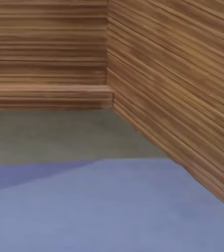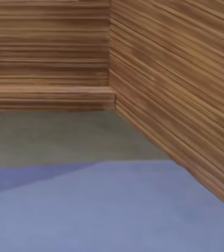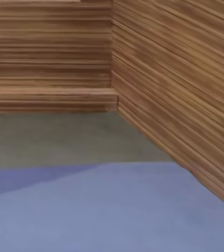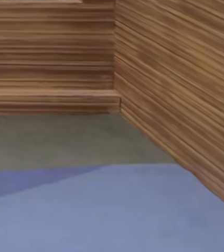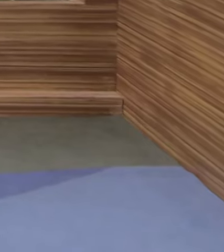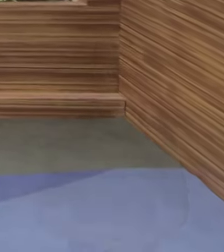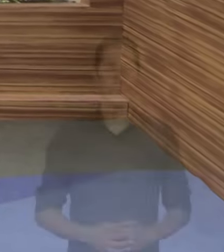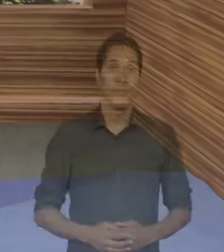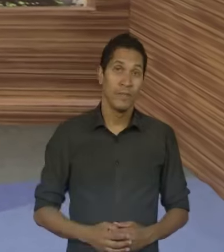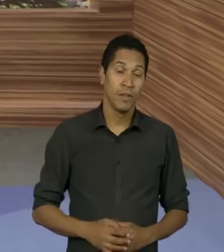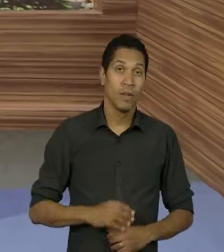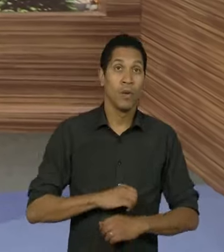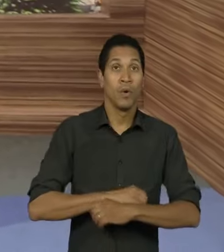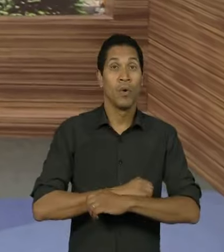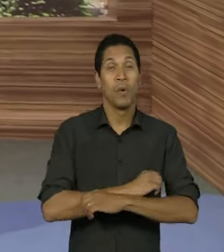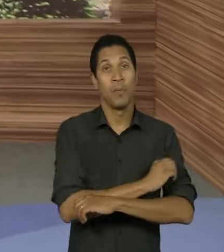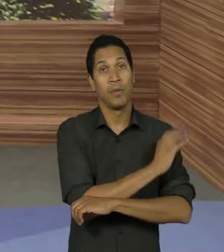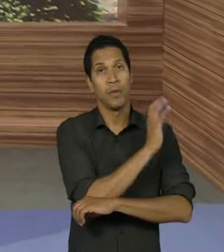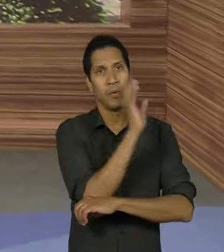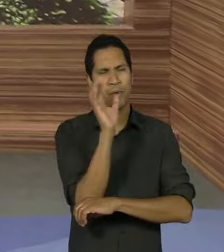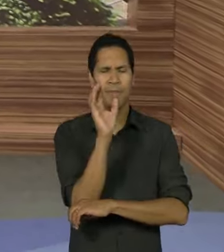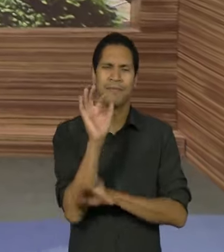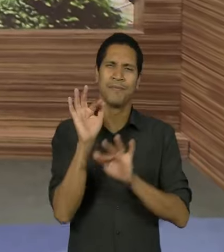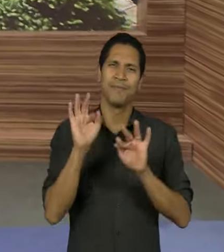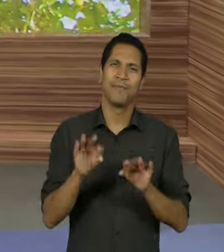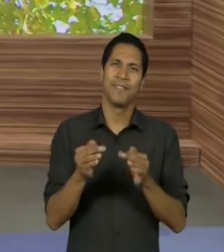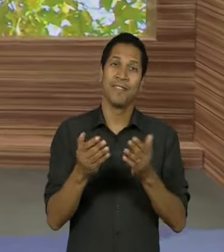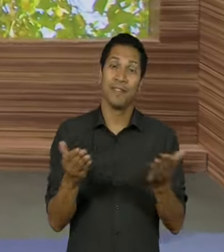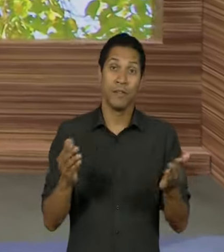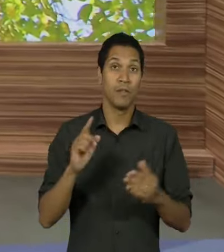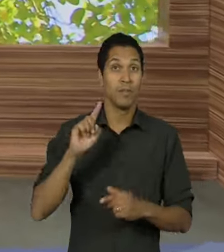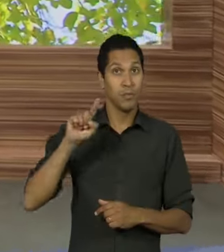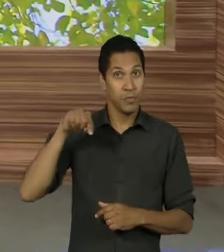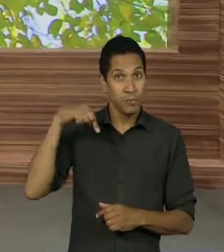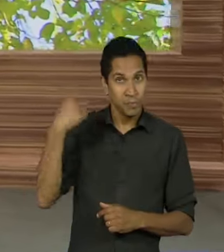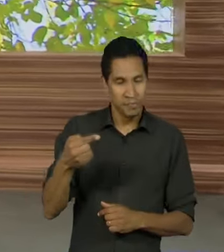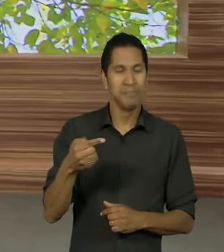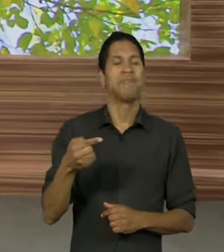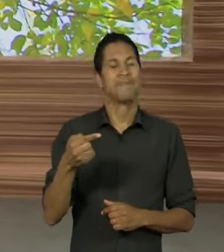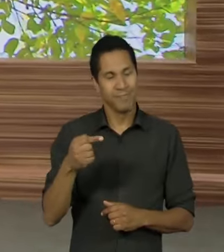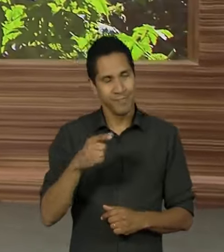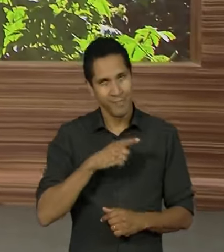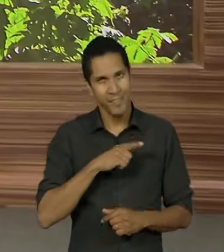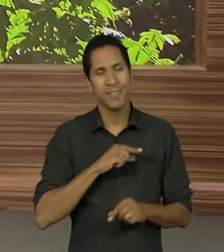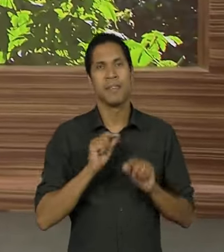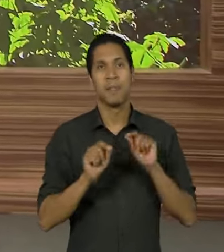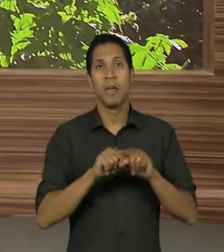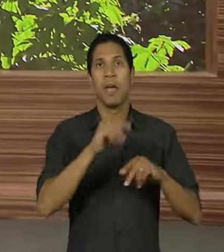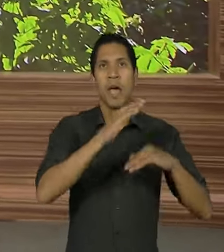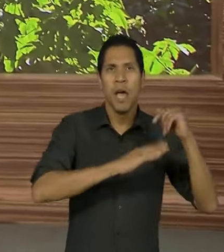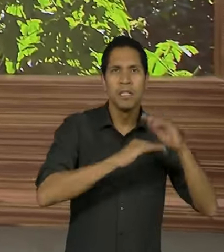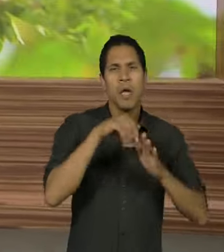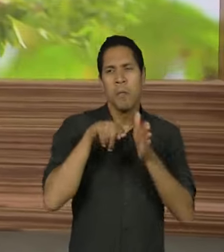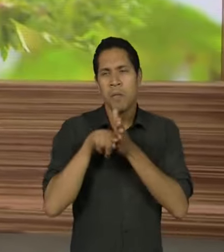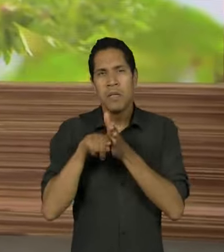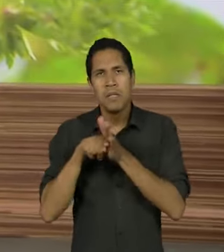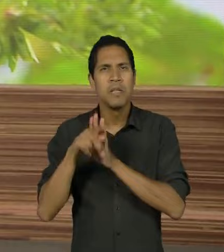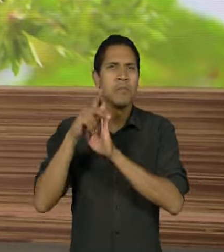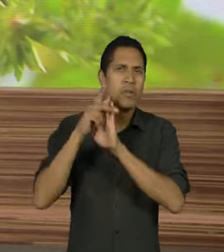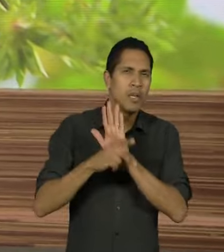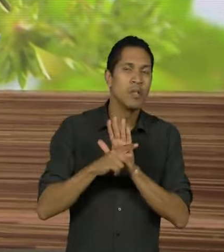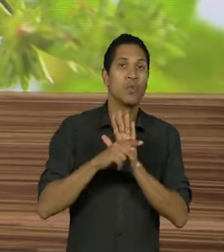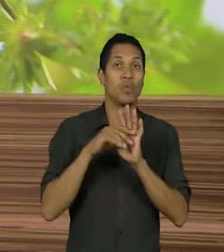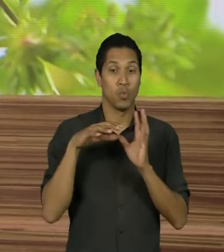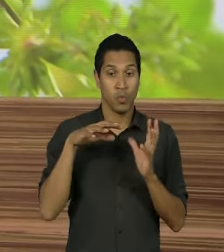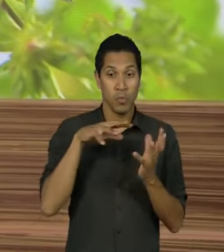o repórter eco de hoje fica por aqui no próximo programa tem mais projetos ações e pesquisas por um